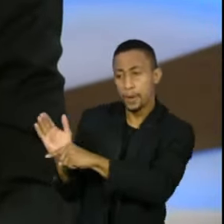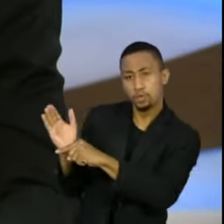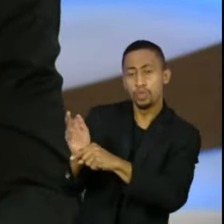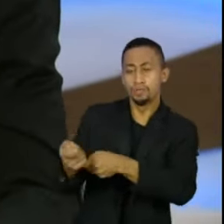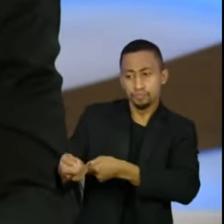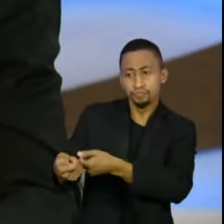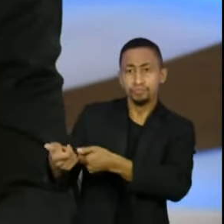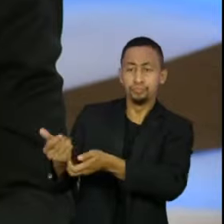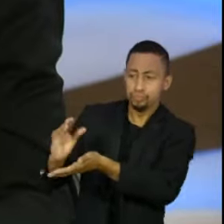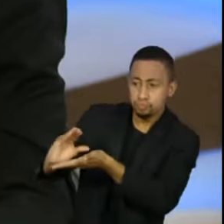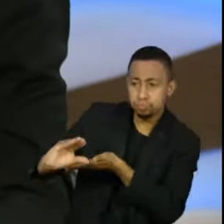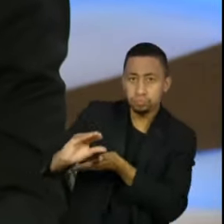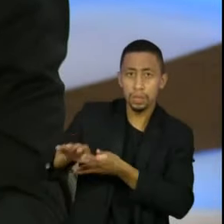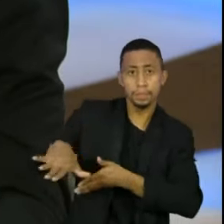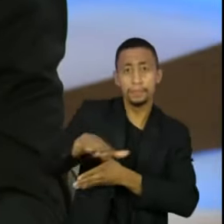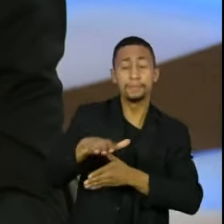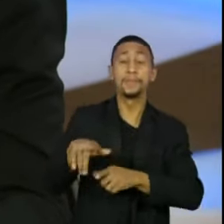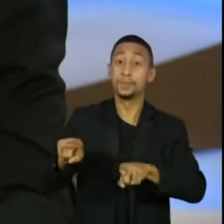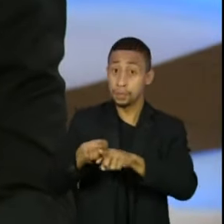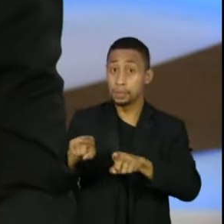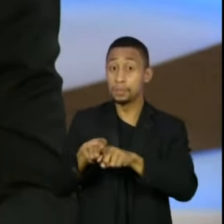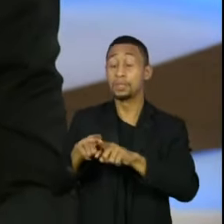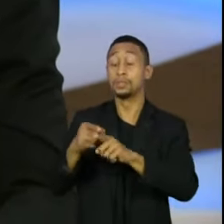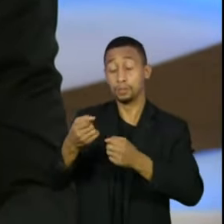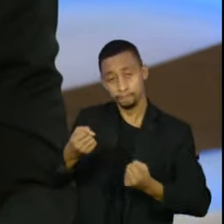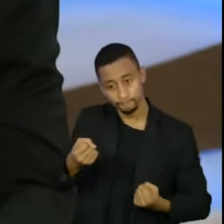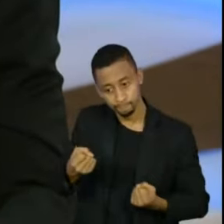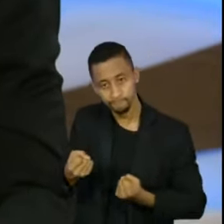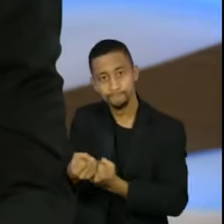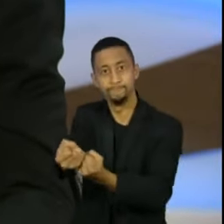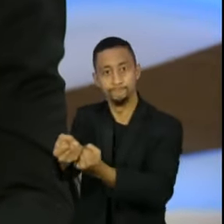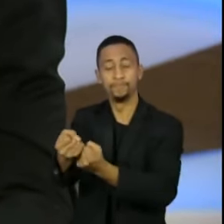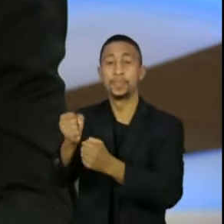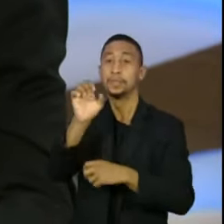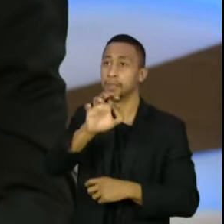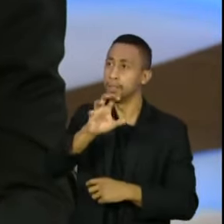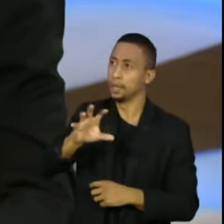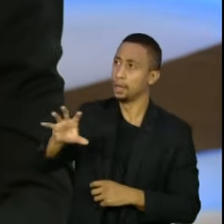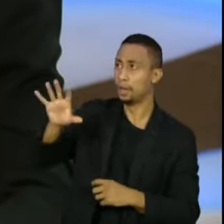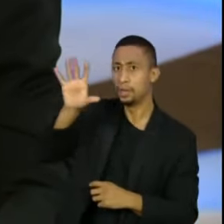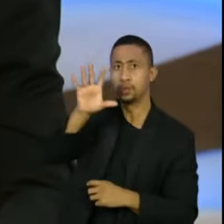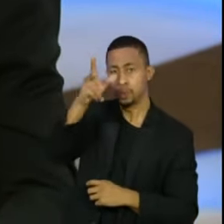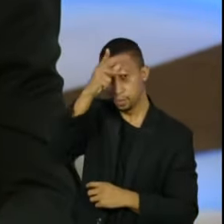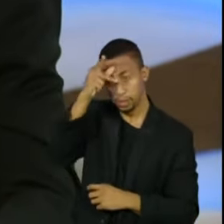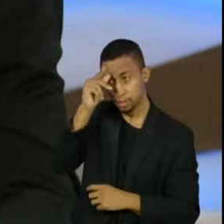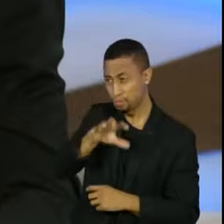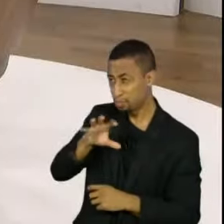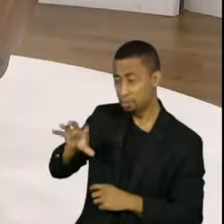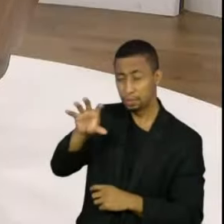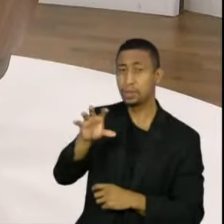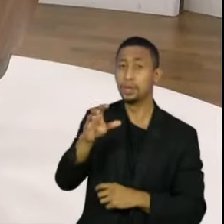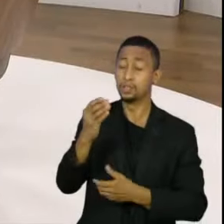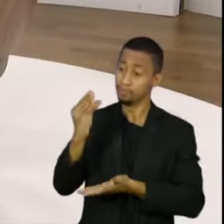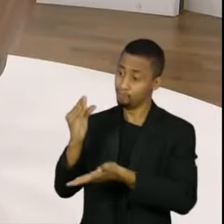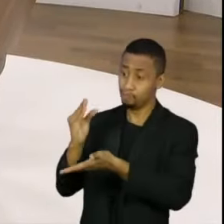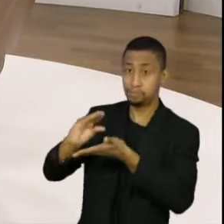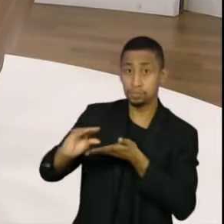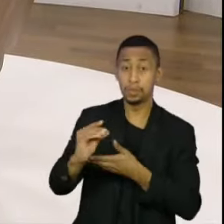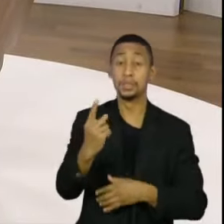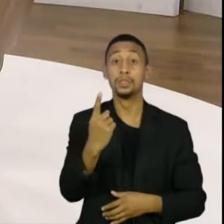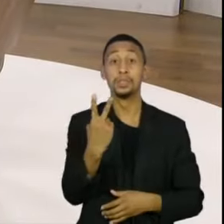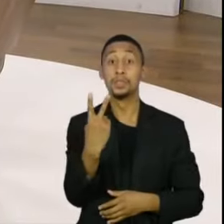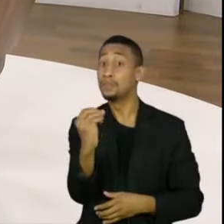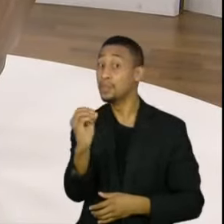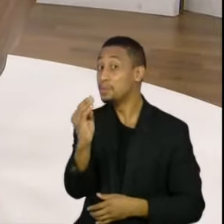naquele momento, nós fizemos também uma ajuda muito substancial a estados e municípios da ordem de 120 bilhões de reais.